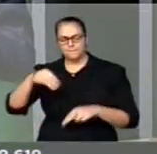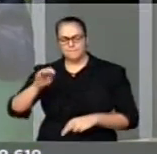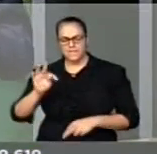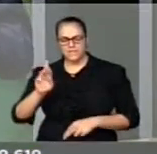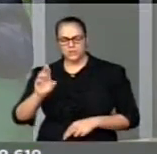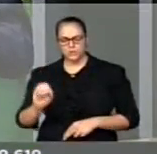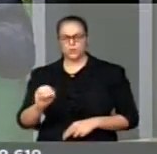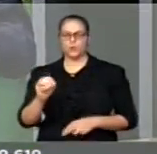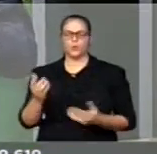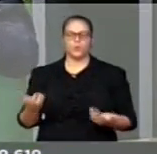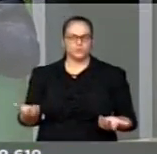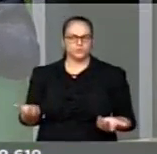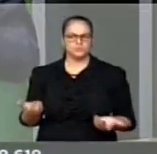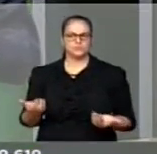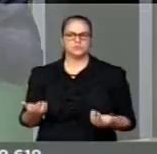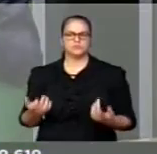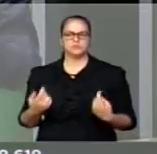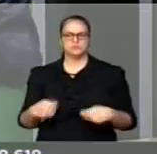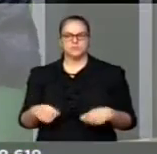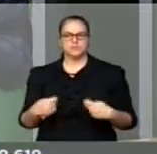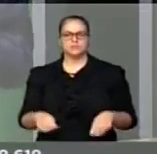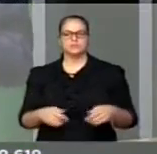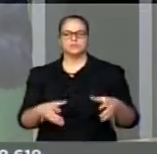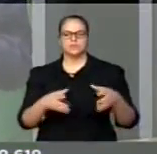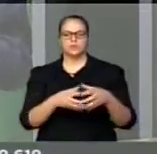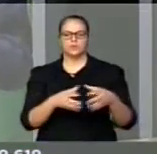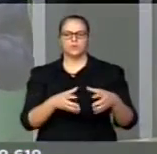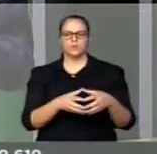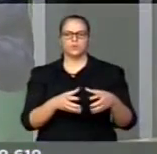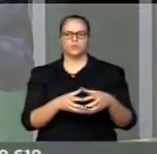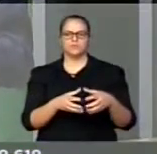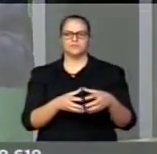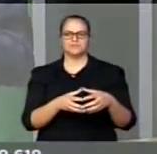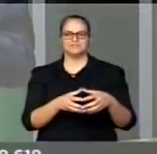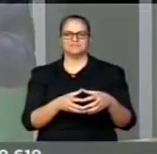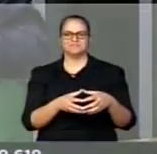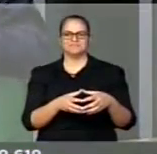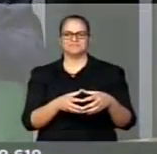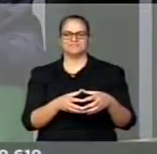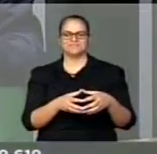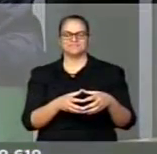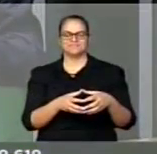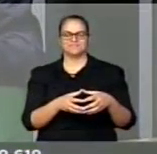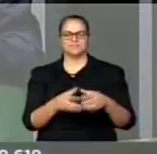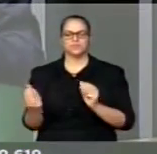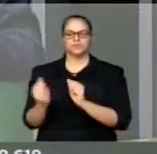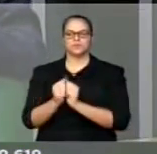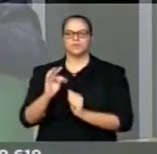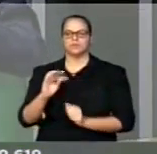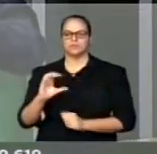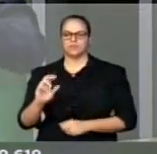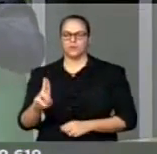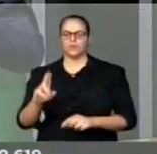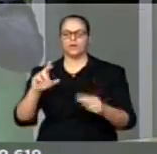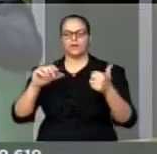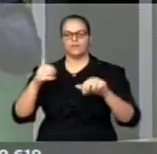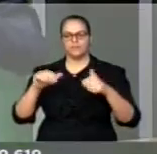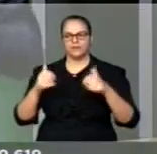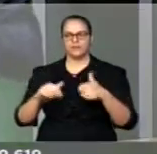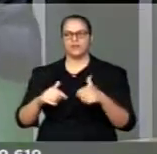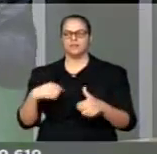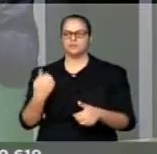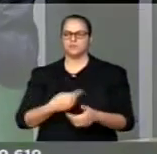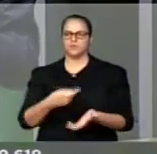Então, essa comissão vai ter que ter, junto com o TCO, essa avaliação e nós cobrarmos aqui do governo federal a